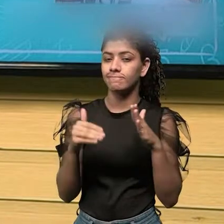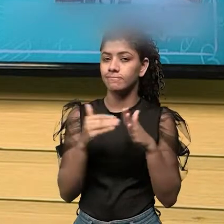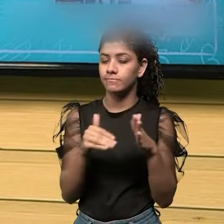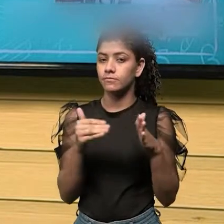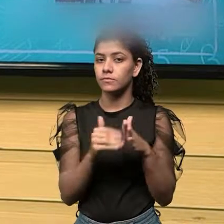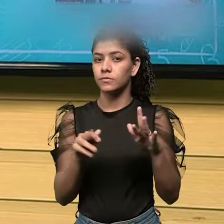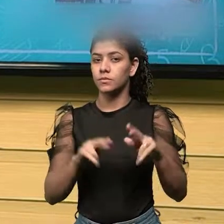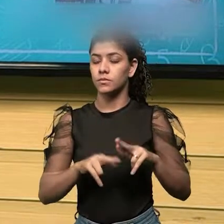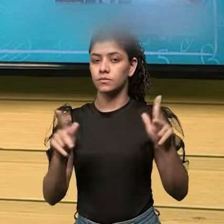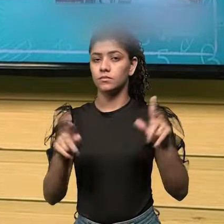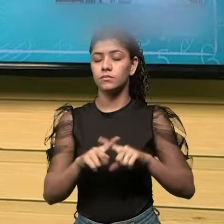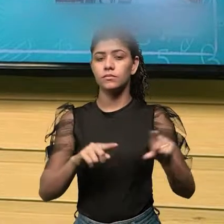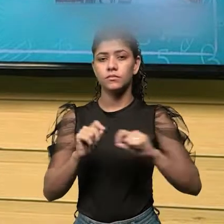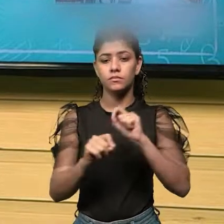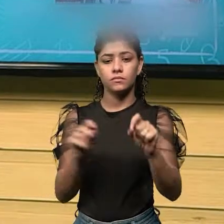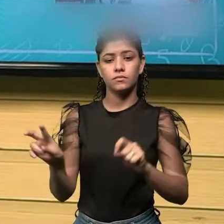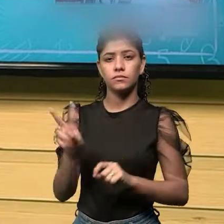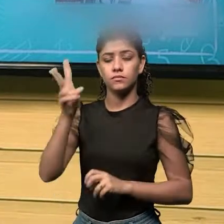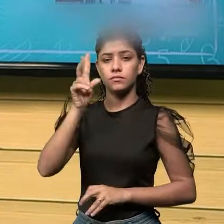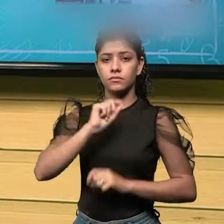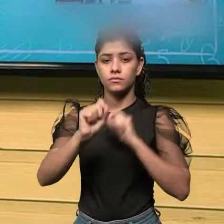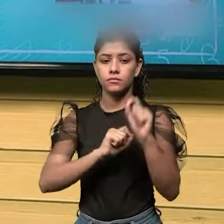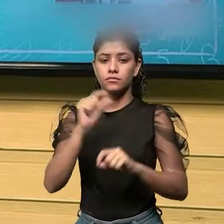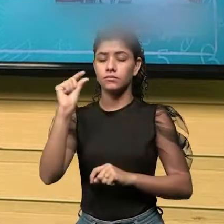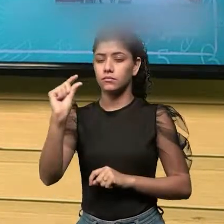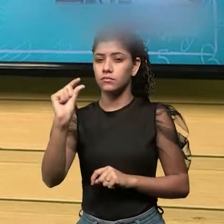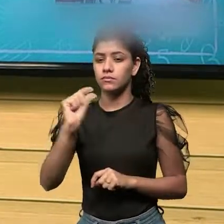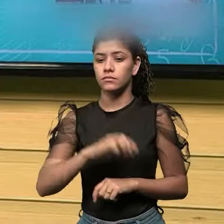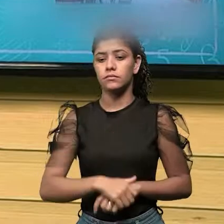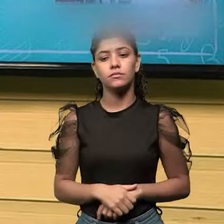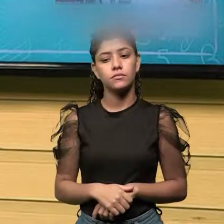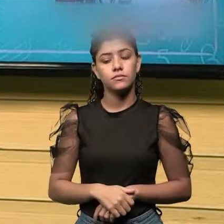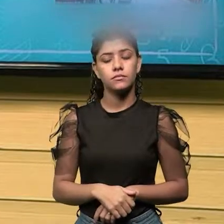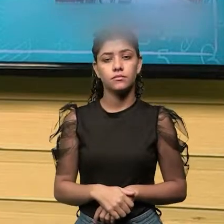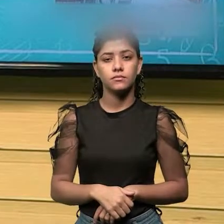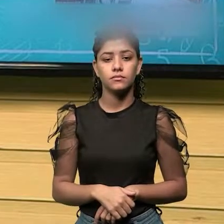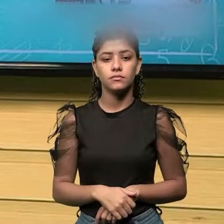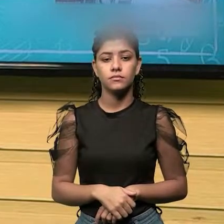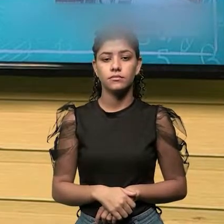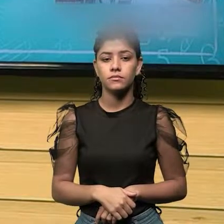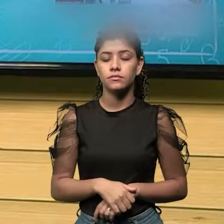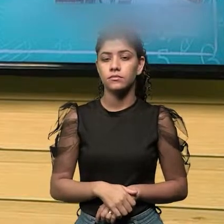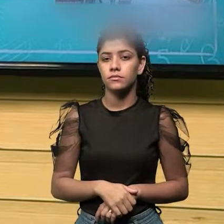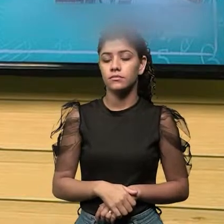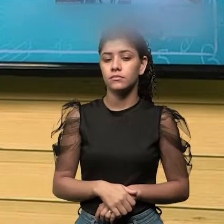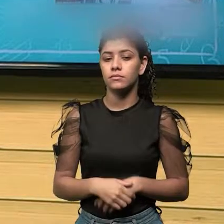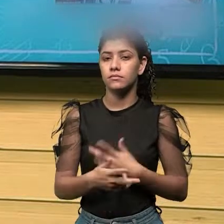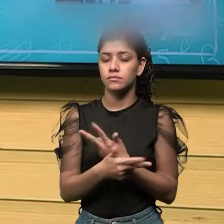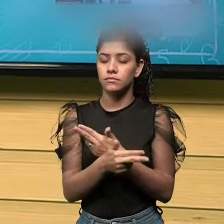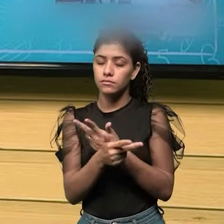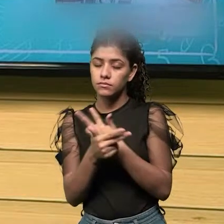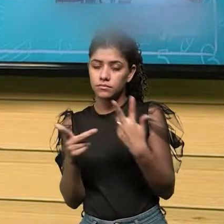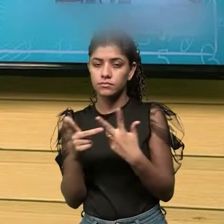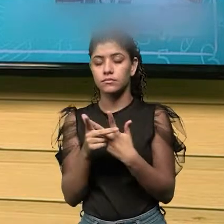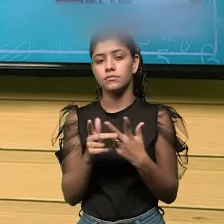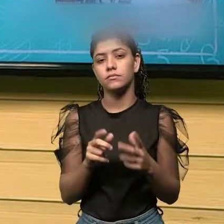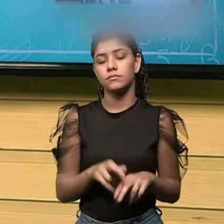Mas esses valores muito pequenos, com décimos, centésimos e um milésimo de diferença,